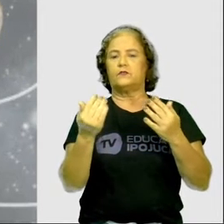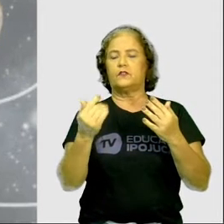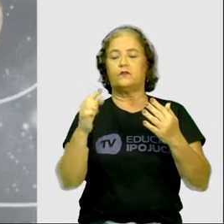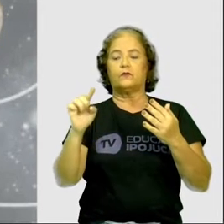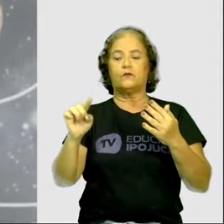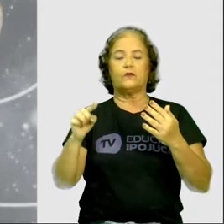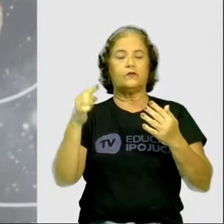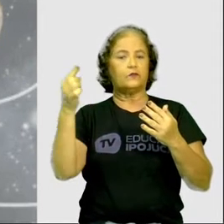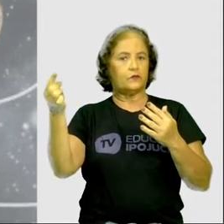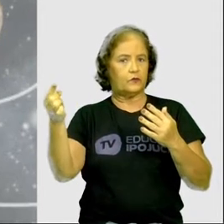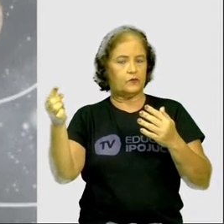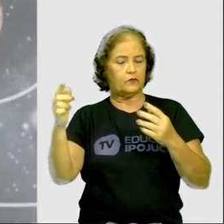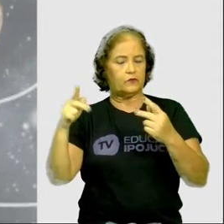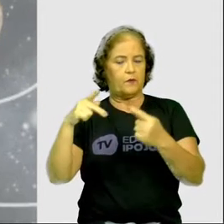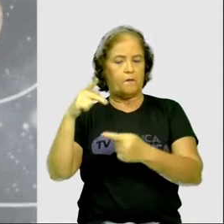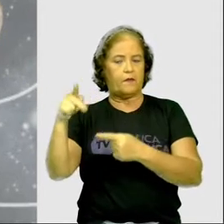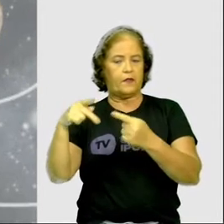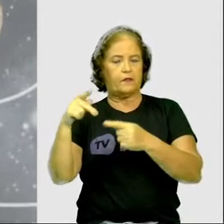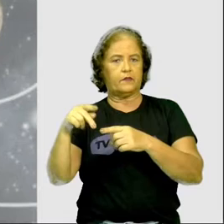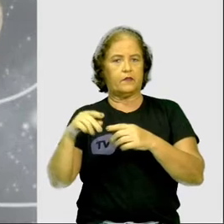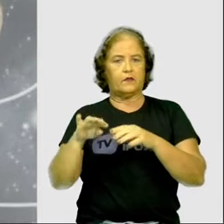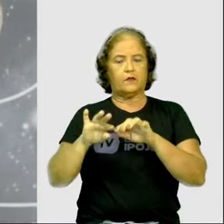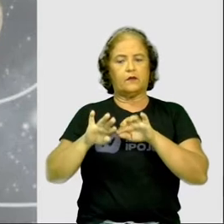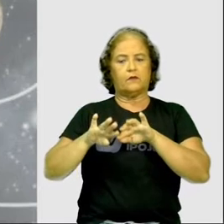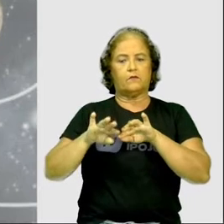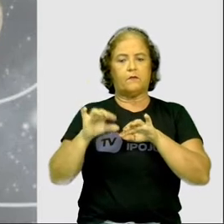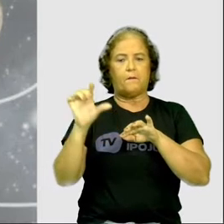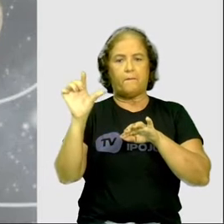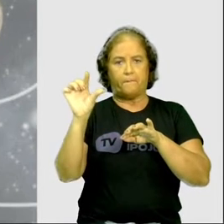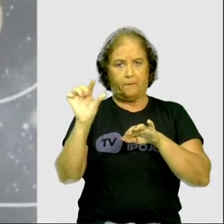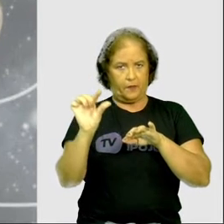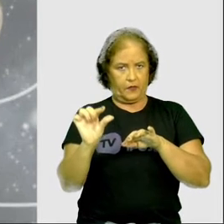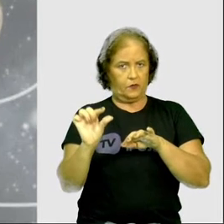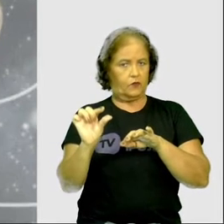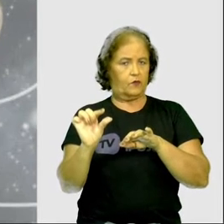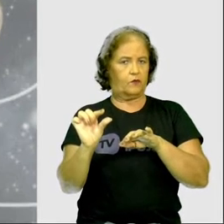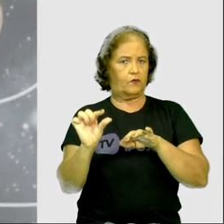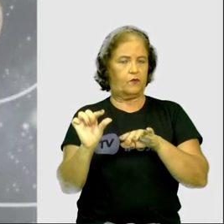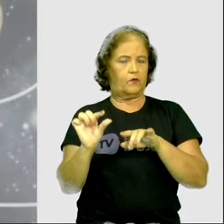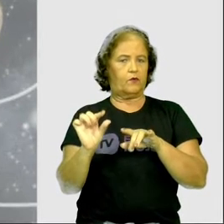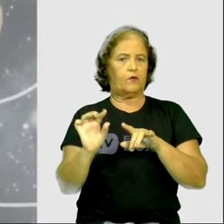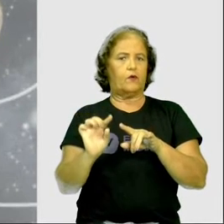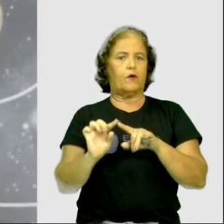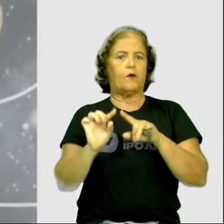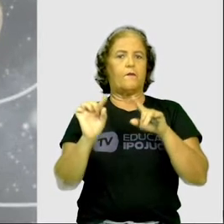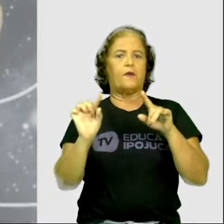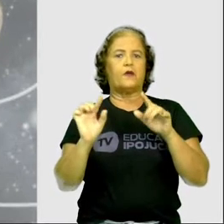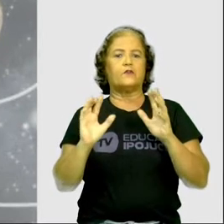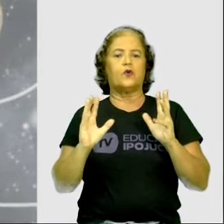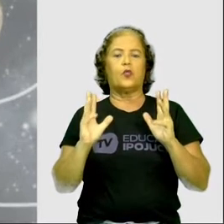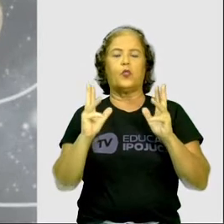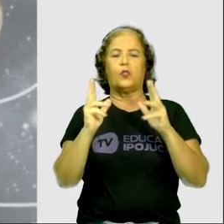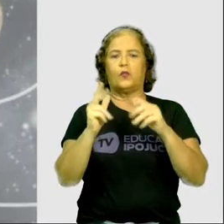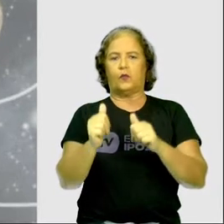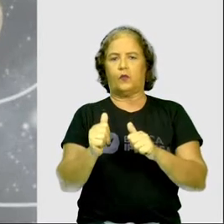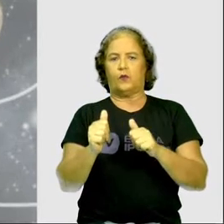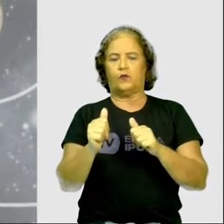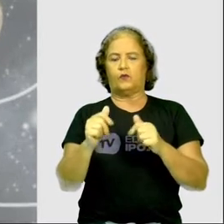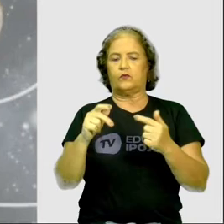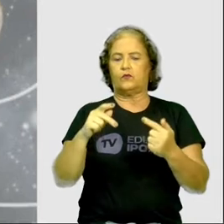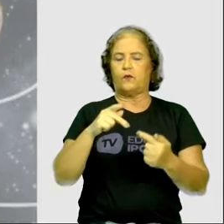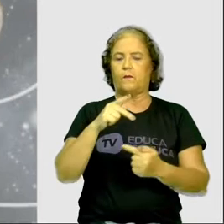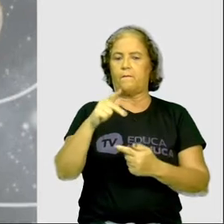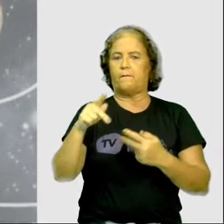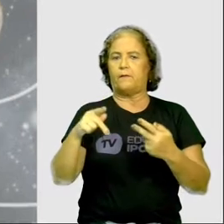planetas do Sistema Solar, eles são bem menores. Todos eles são chamados de planetas